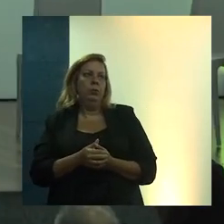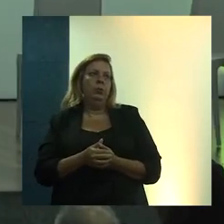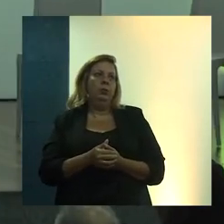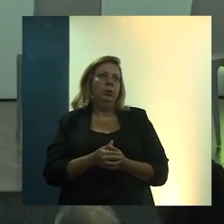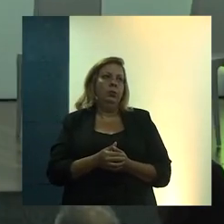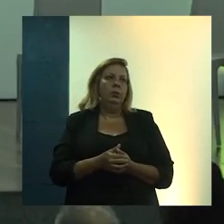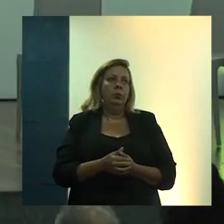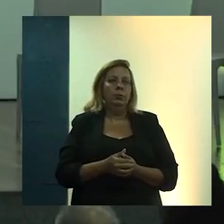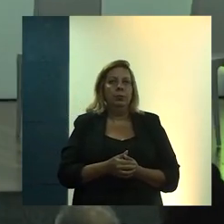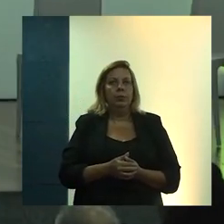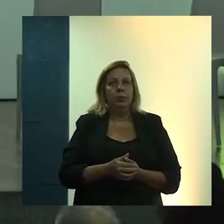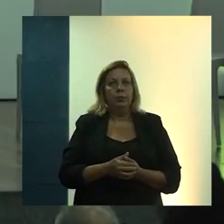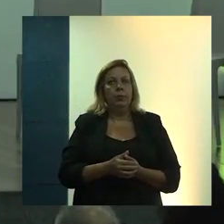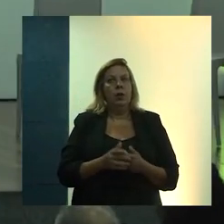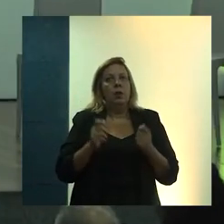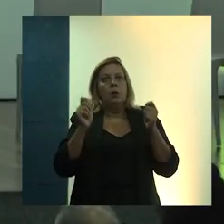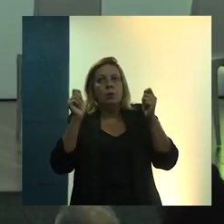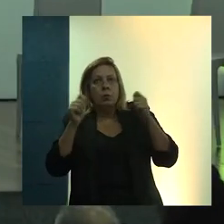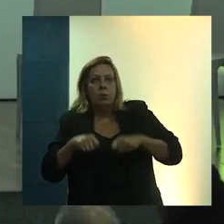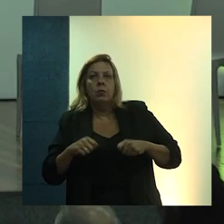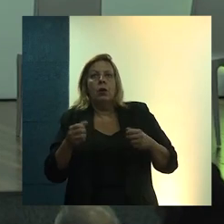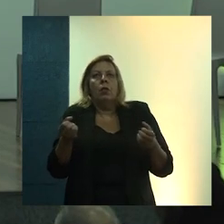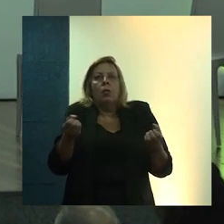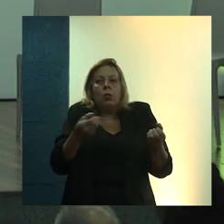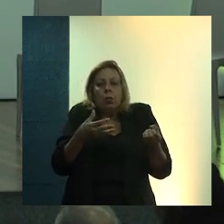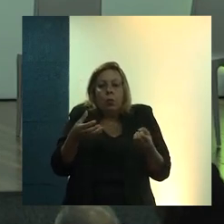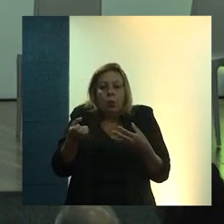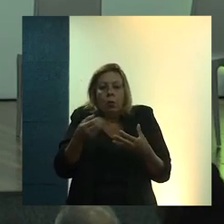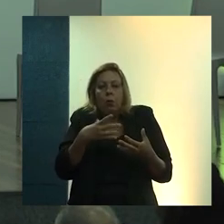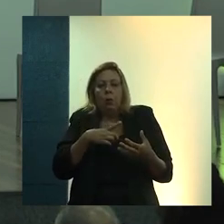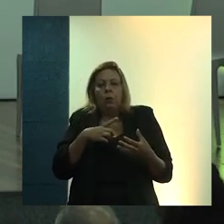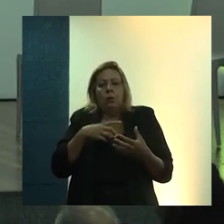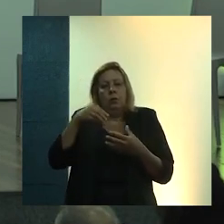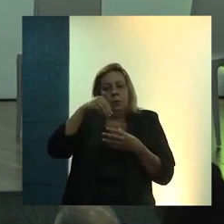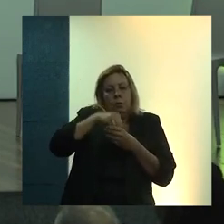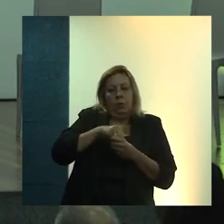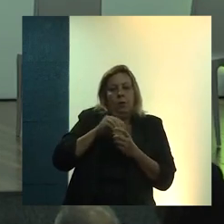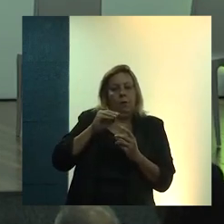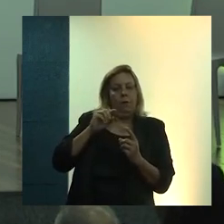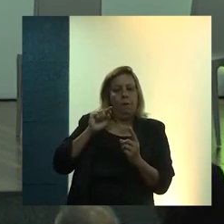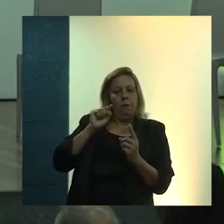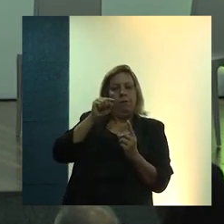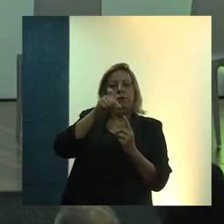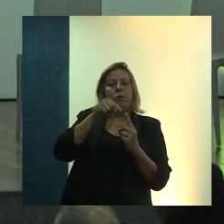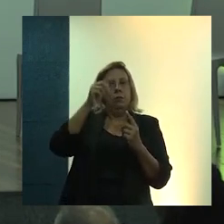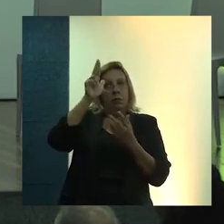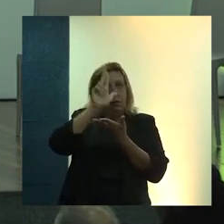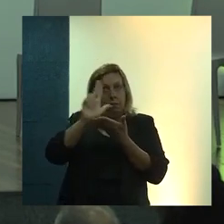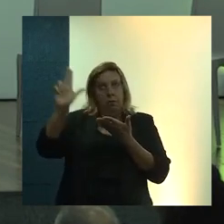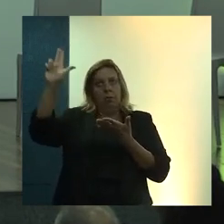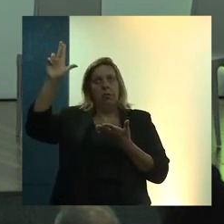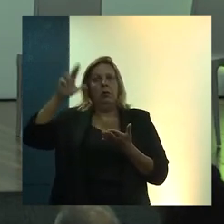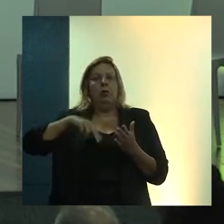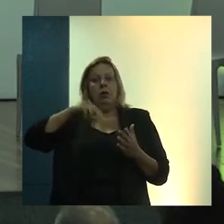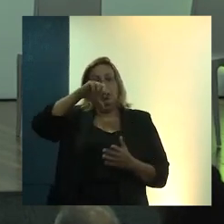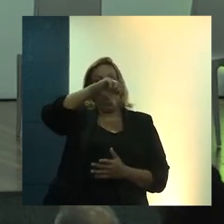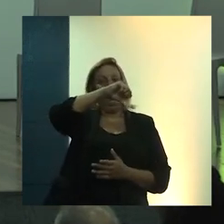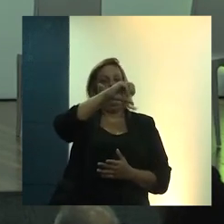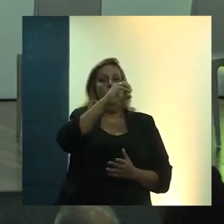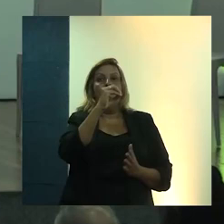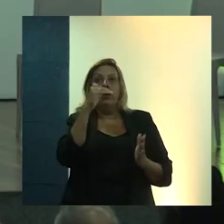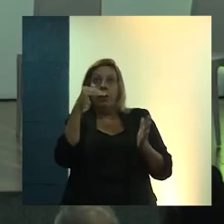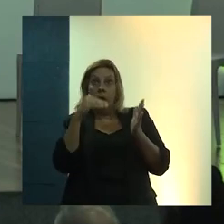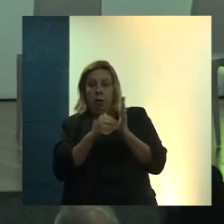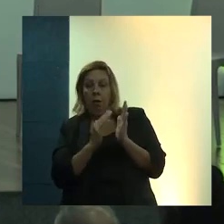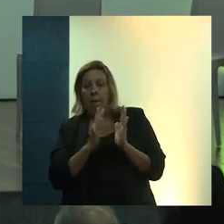é essa possibilidade que traz uma nova centralidade para a universidade. E, evidentemente, que desde 90 até agora, a gente vê isso